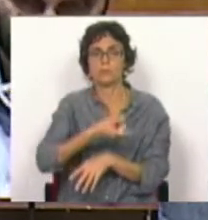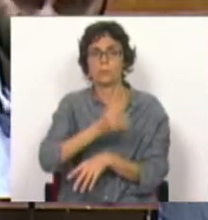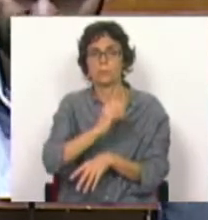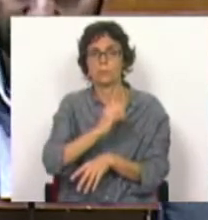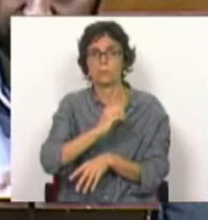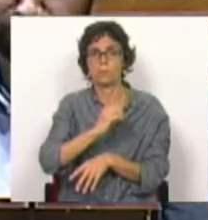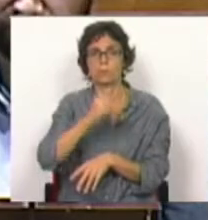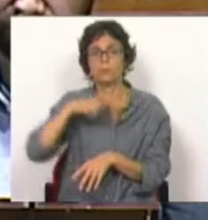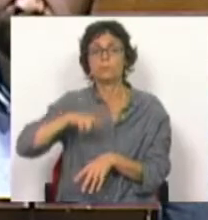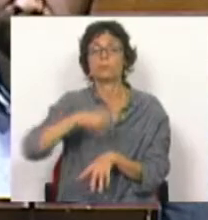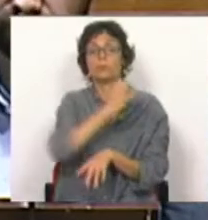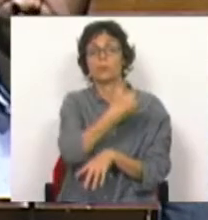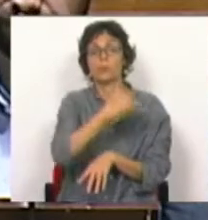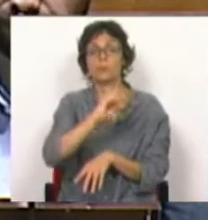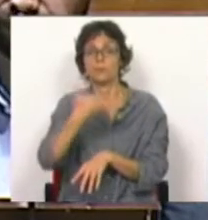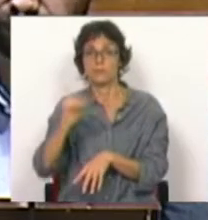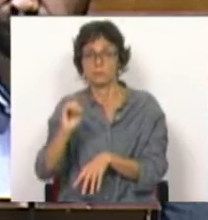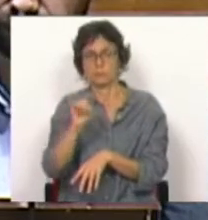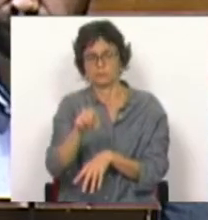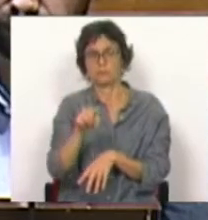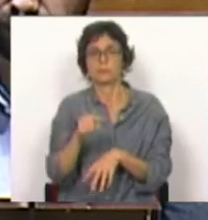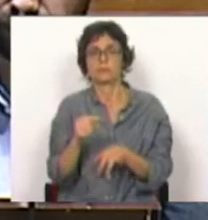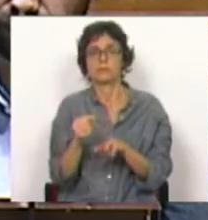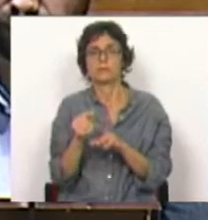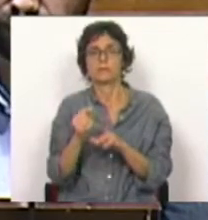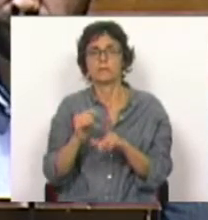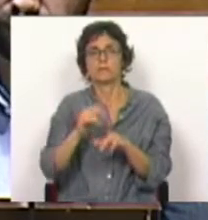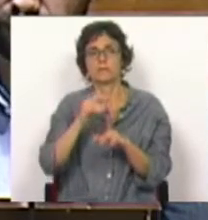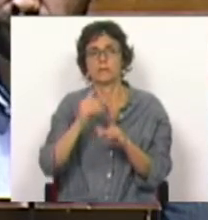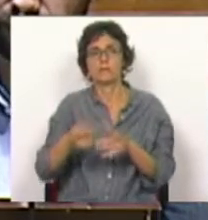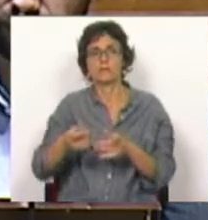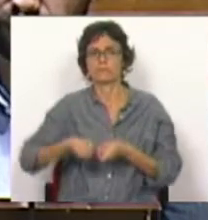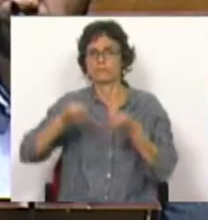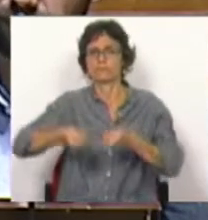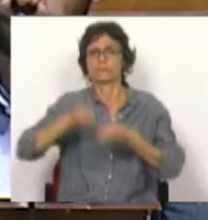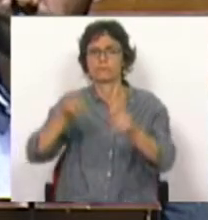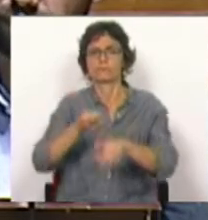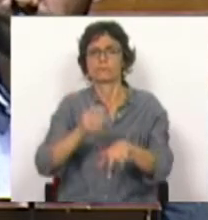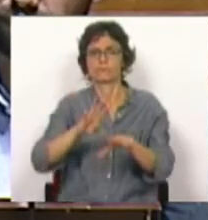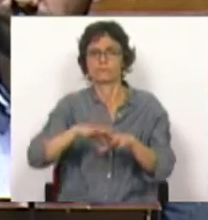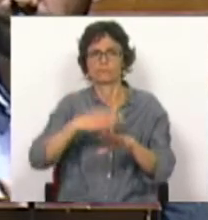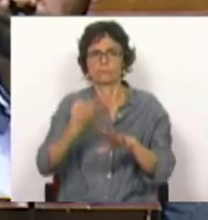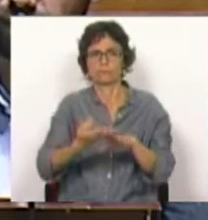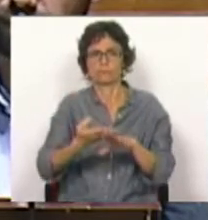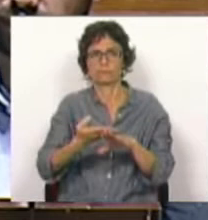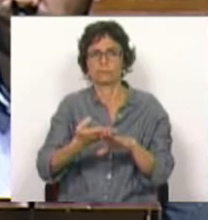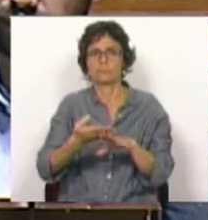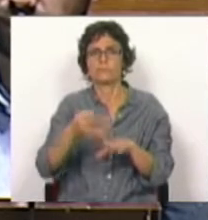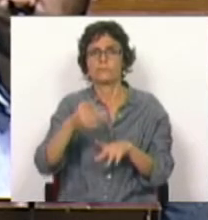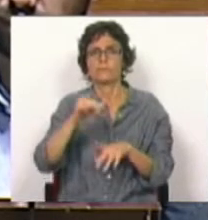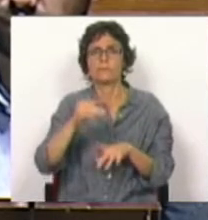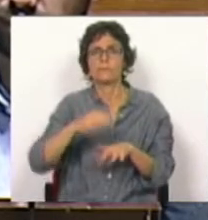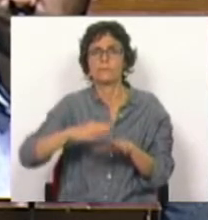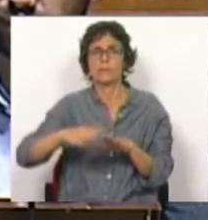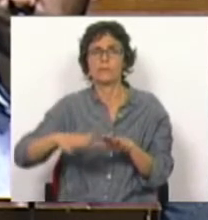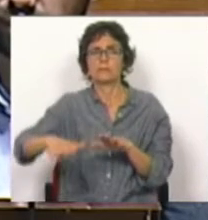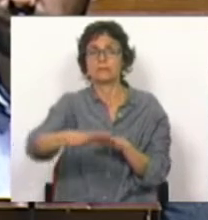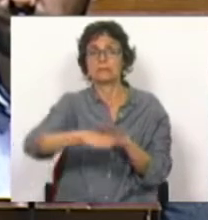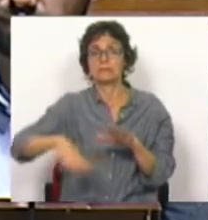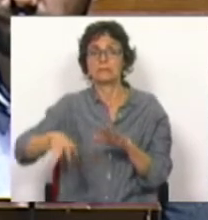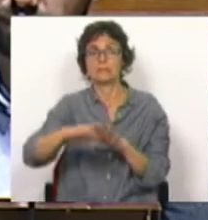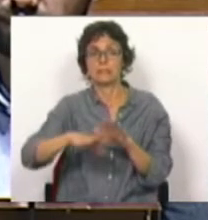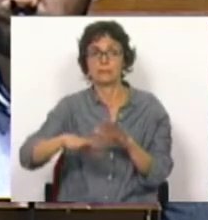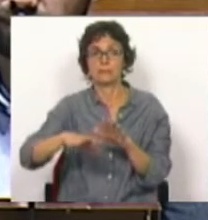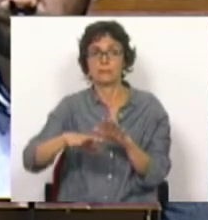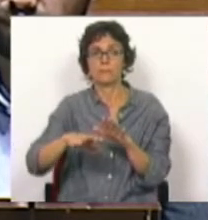Nacional de Municípios é precisamente o reforço do investimento em matéria local, nomeadamente, como é referido pela Associação da Nacional de